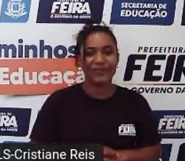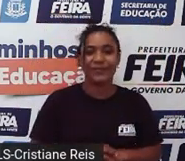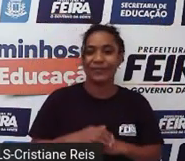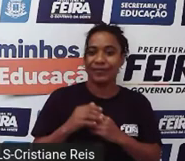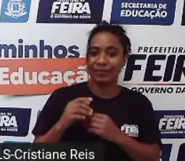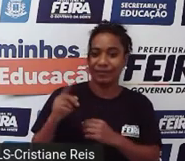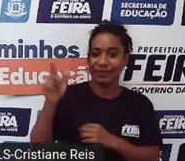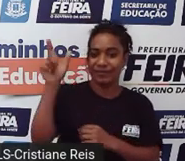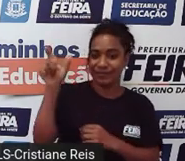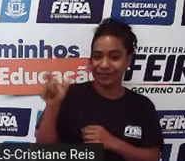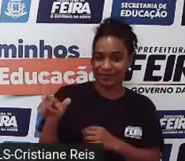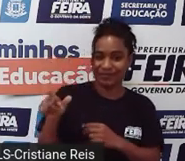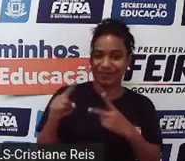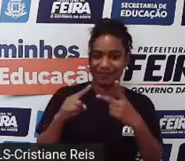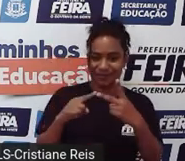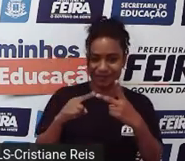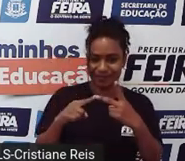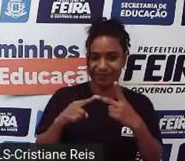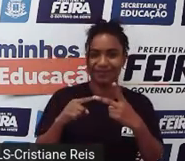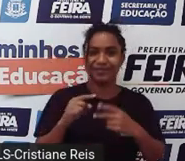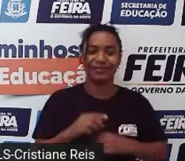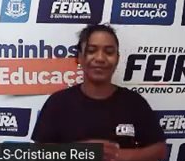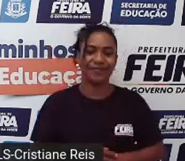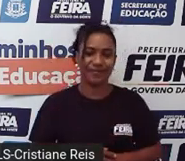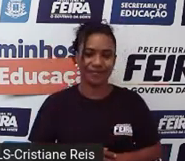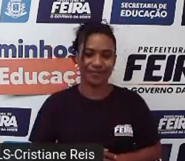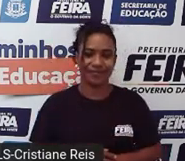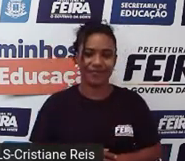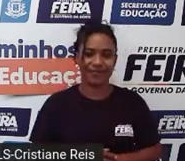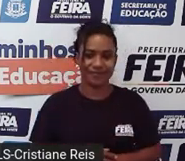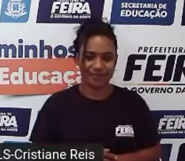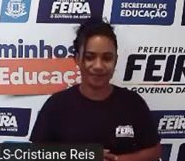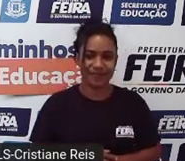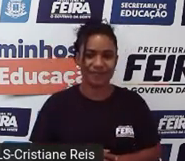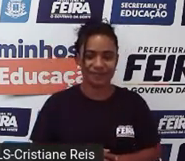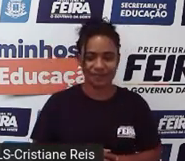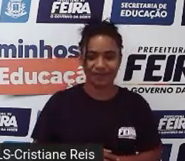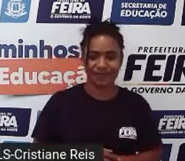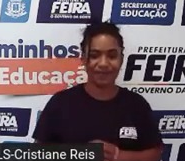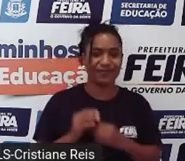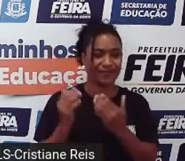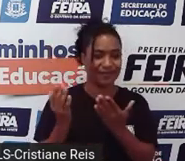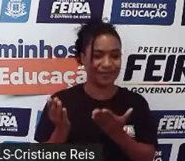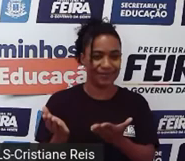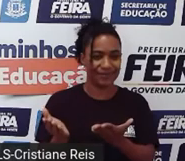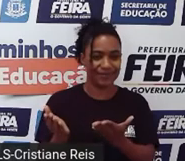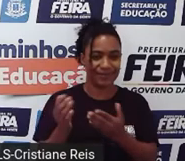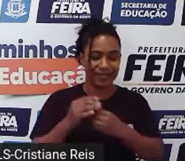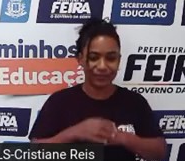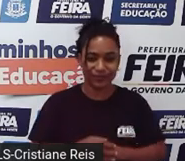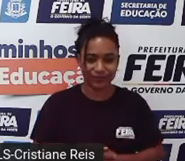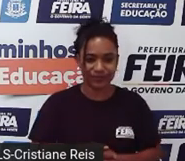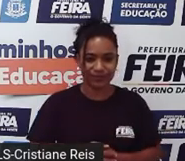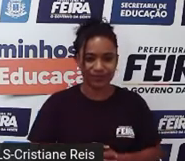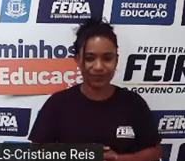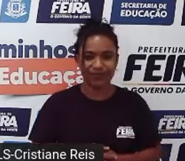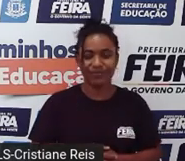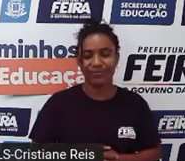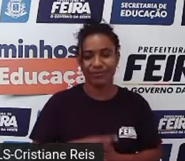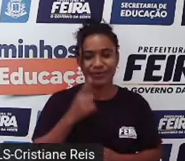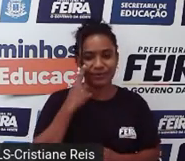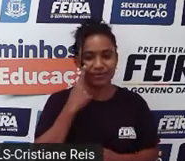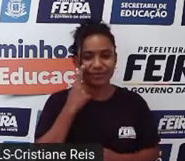neste caso, it's a fog. I can't drive. Então, vejam que, inclusive,